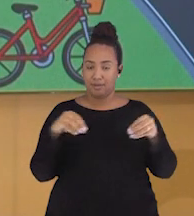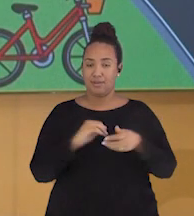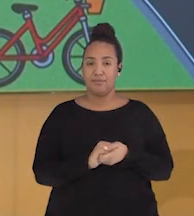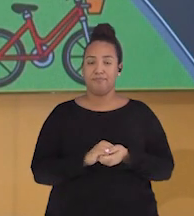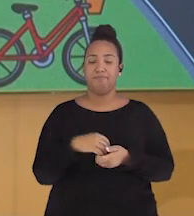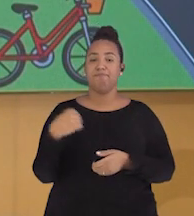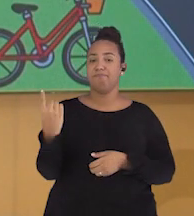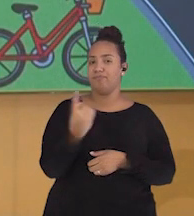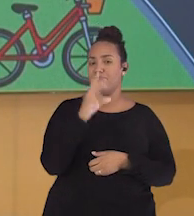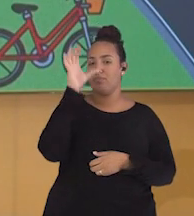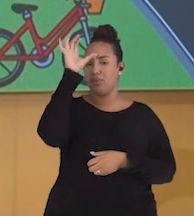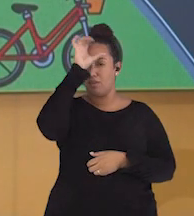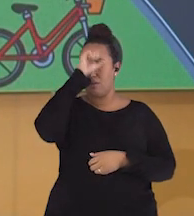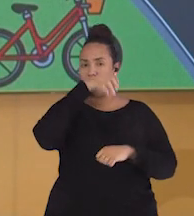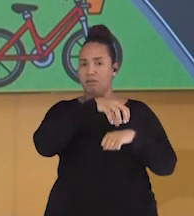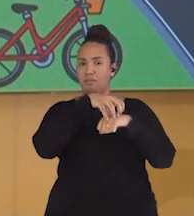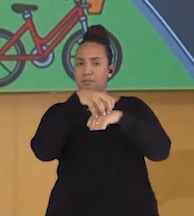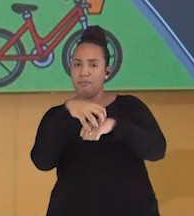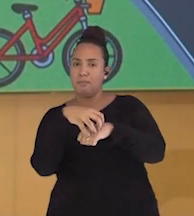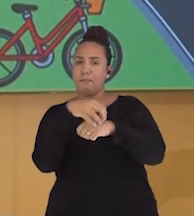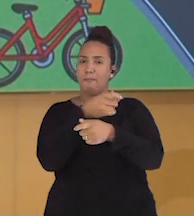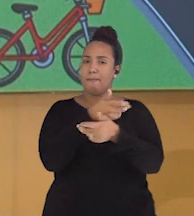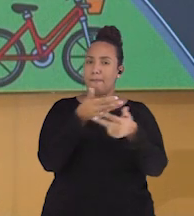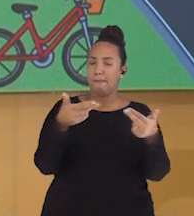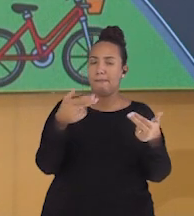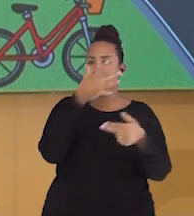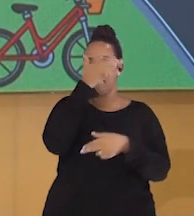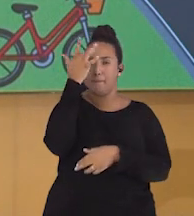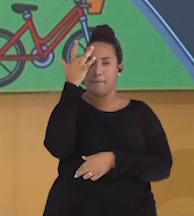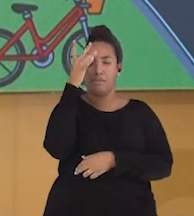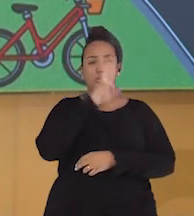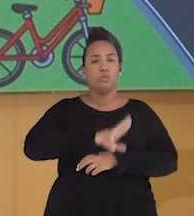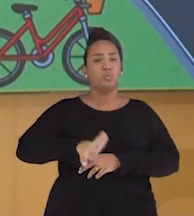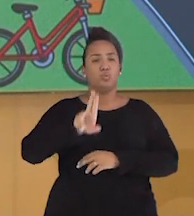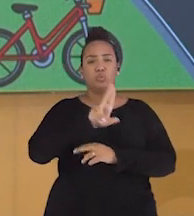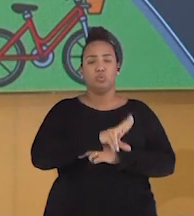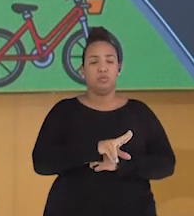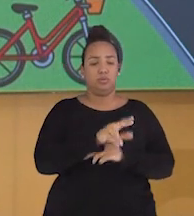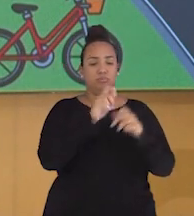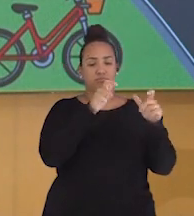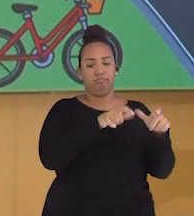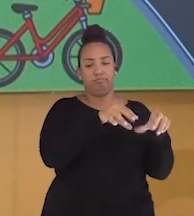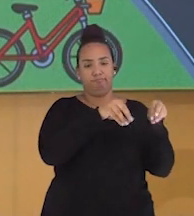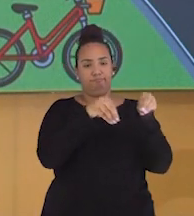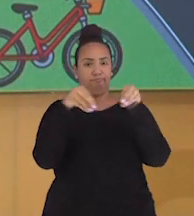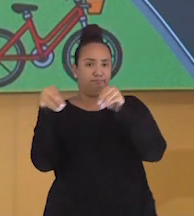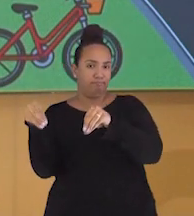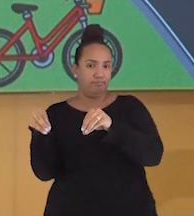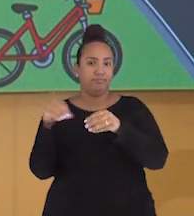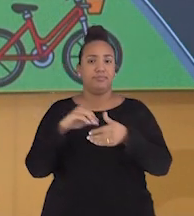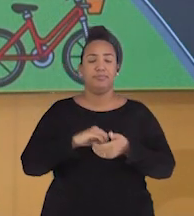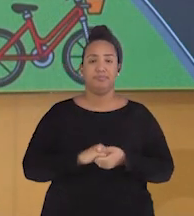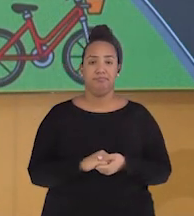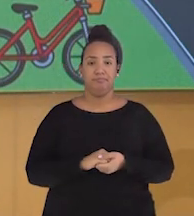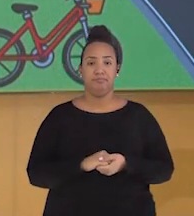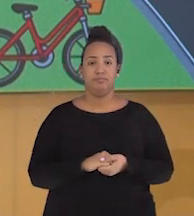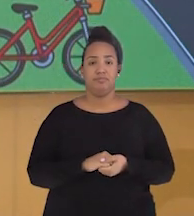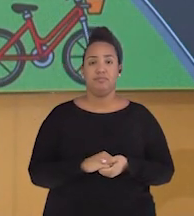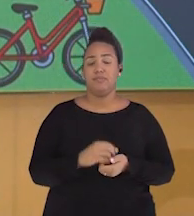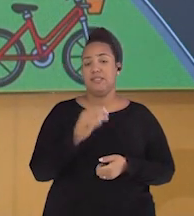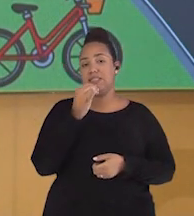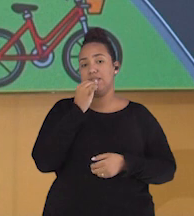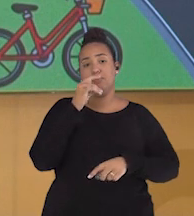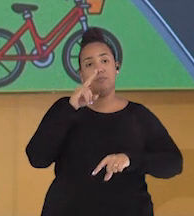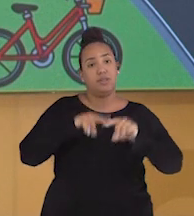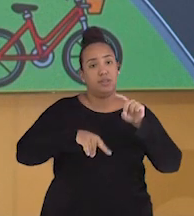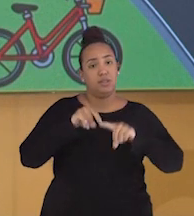transporte São formas que as pessoas usam Para ir De um lugar Para o outro Para transportar cargas